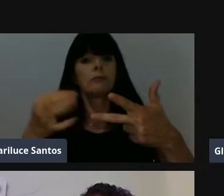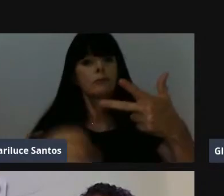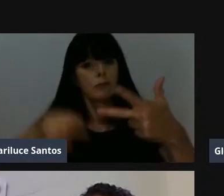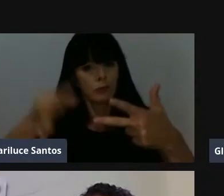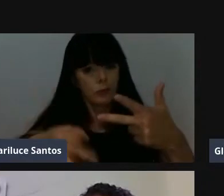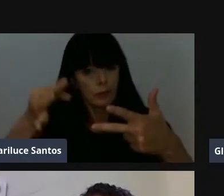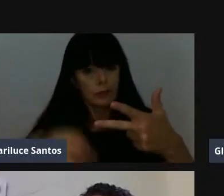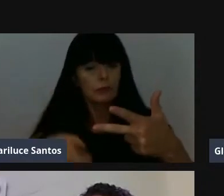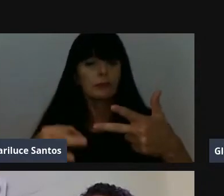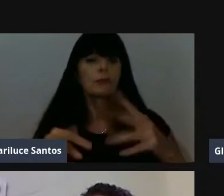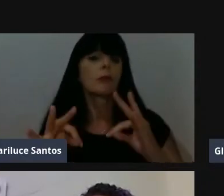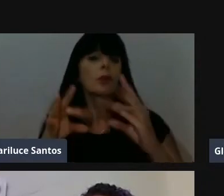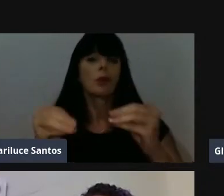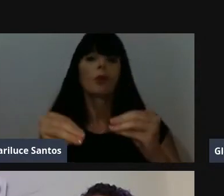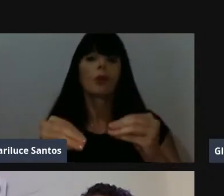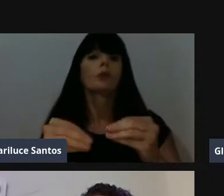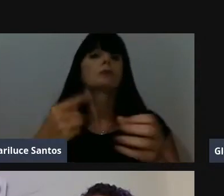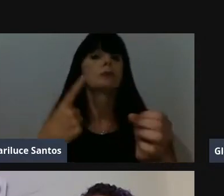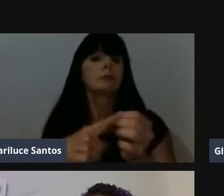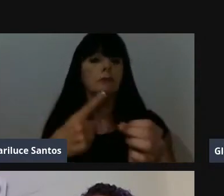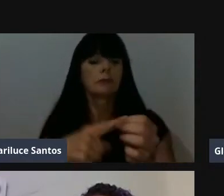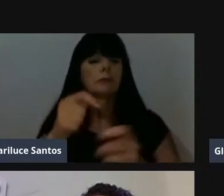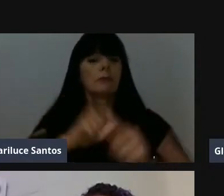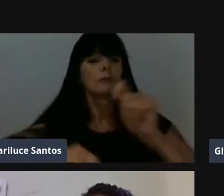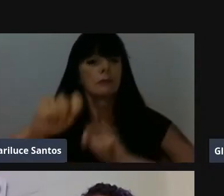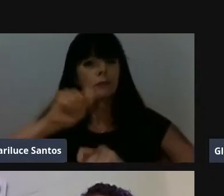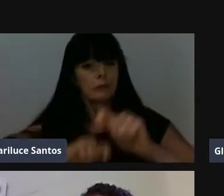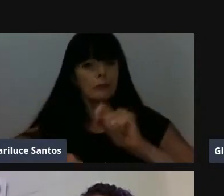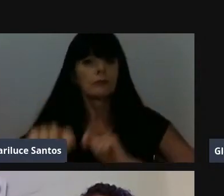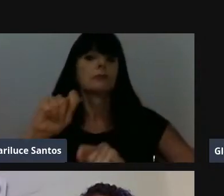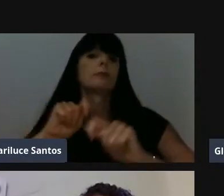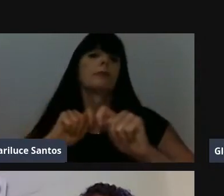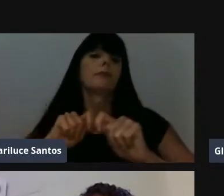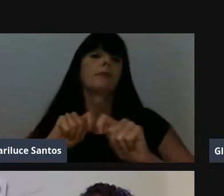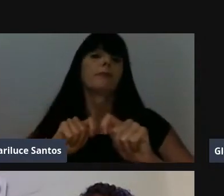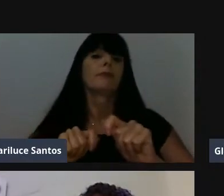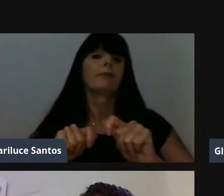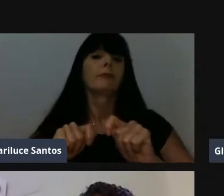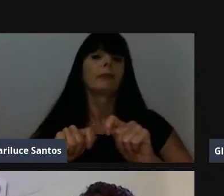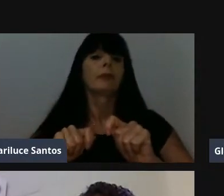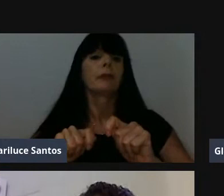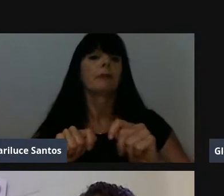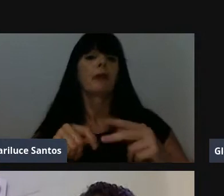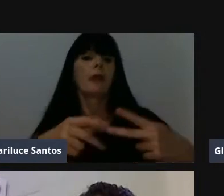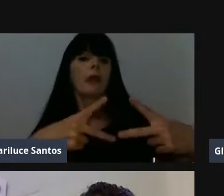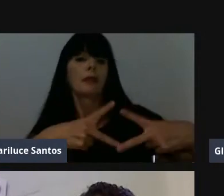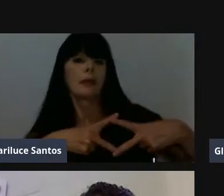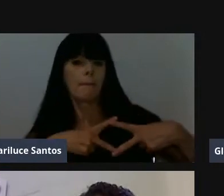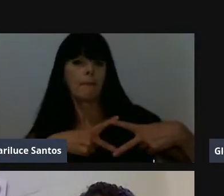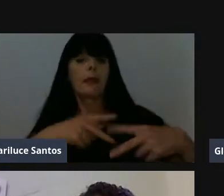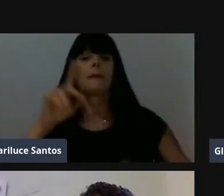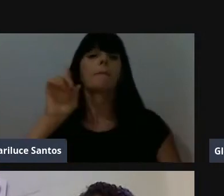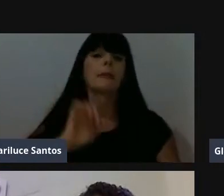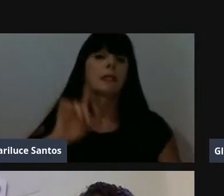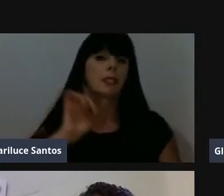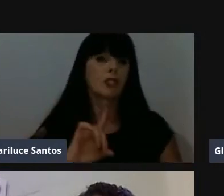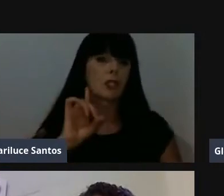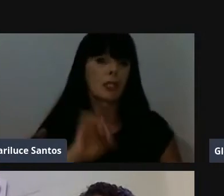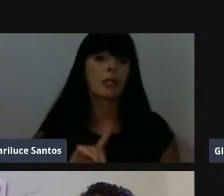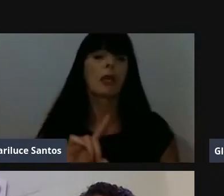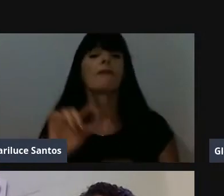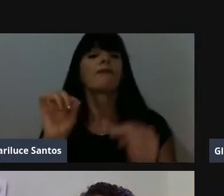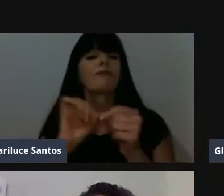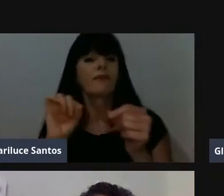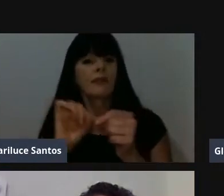cidade administrativa, no Congresso Nacional, na Assembleia de Minas, então, estudar, saber fazer,